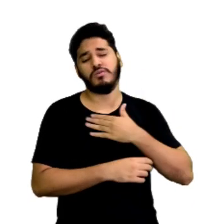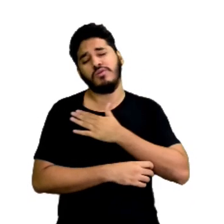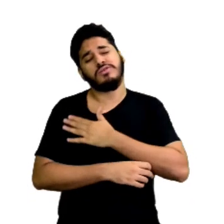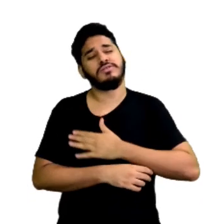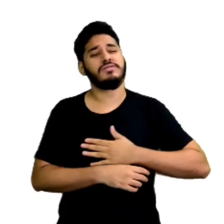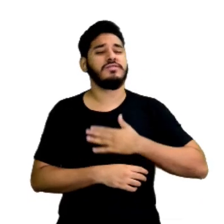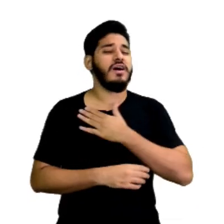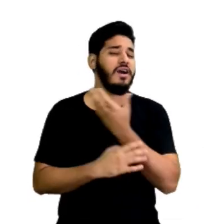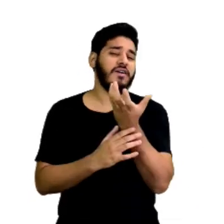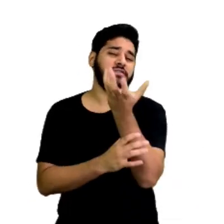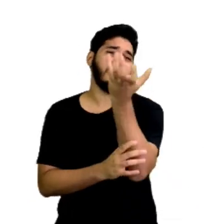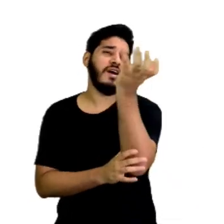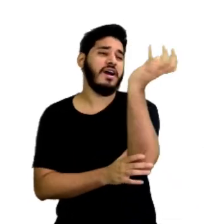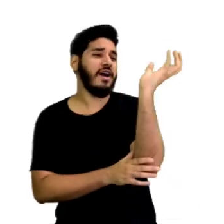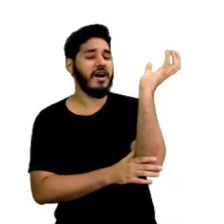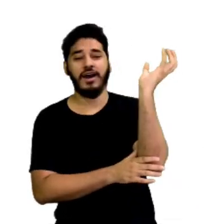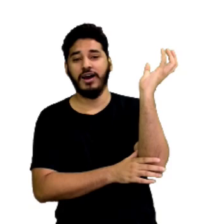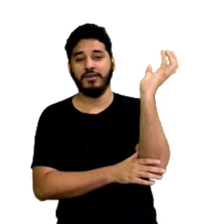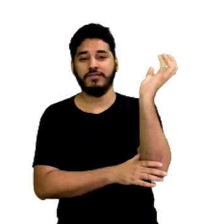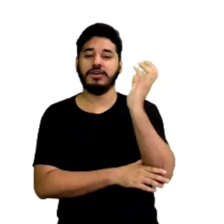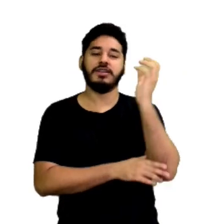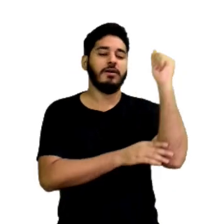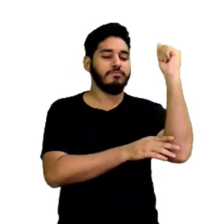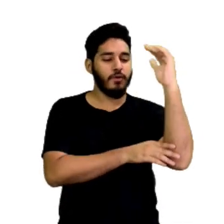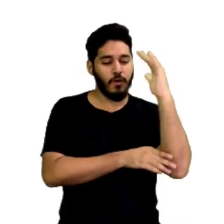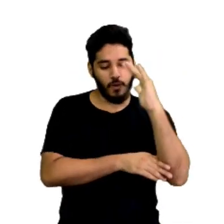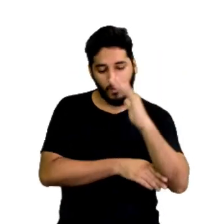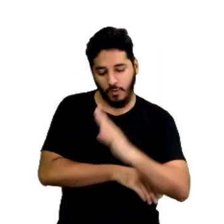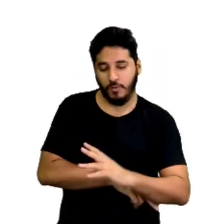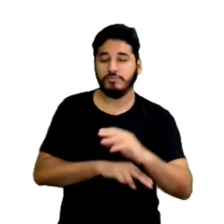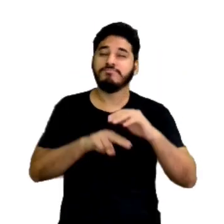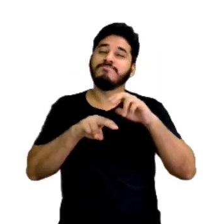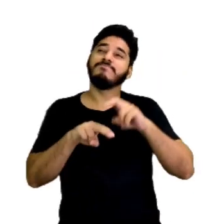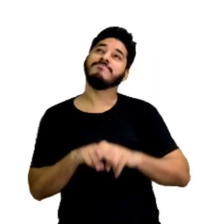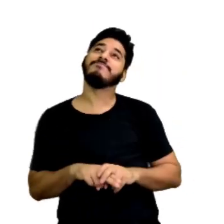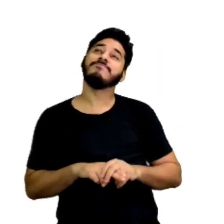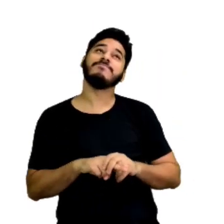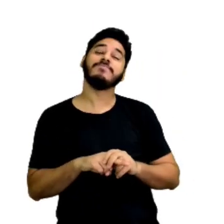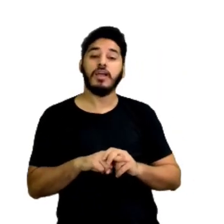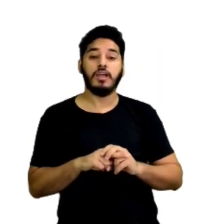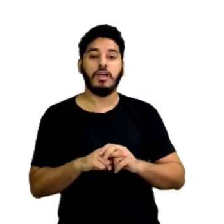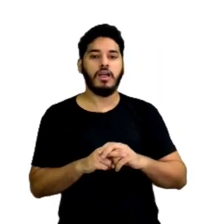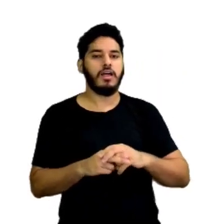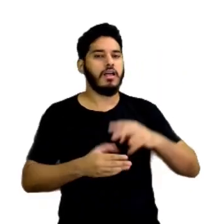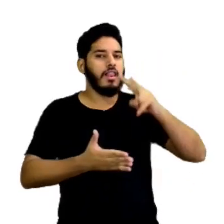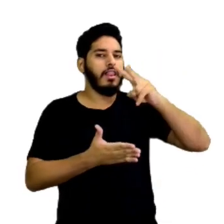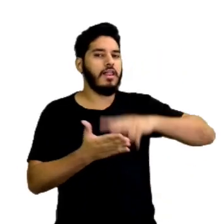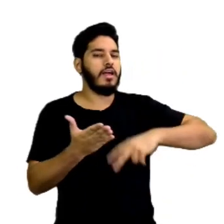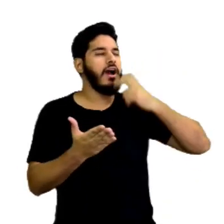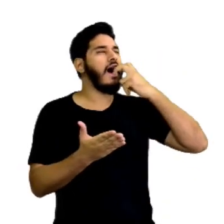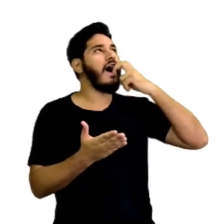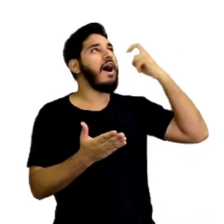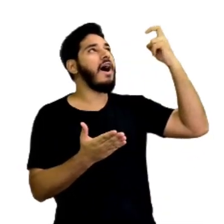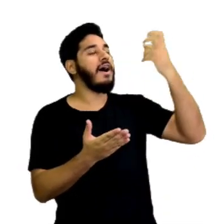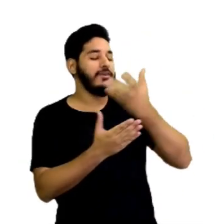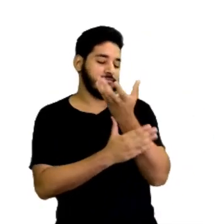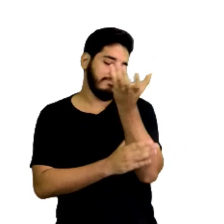daquela árvore, da sua sombra e de ler alto para ela. Certo dia,